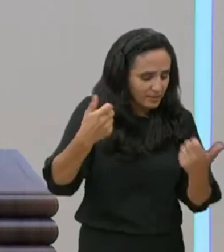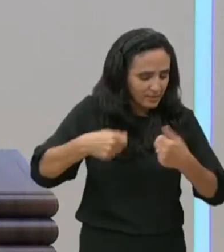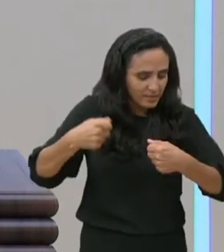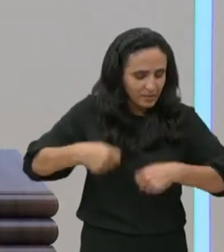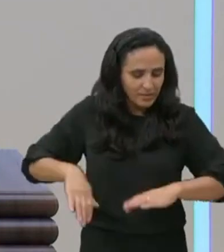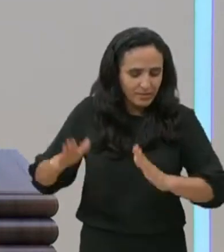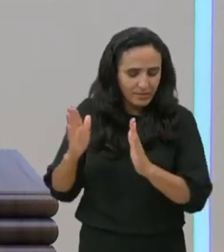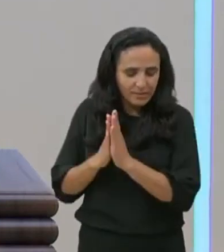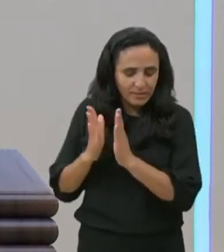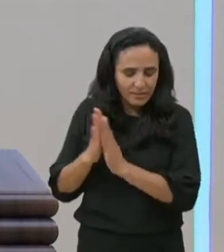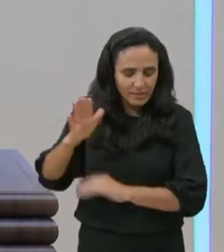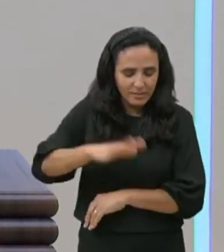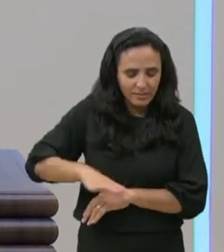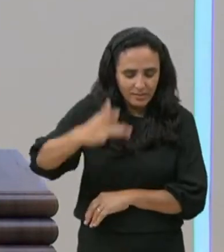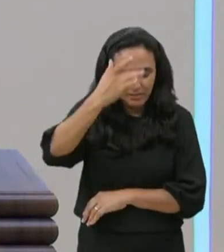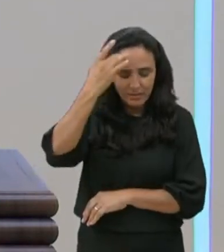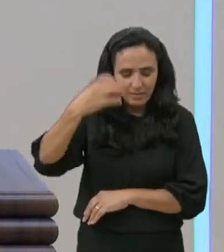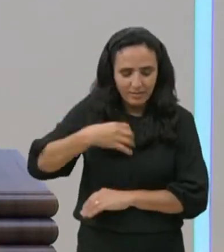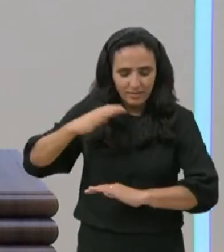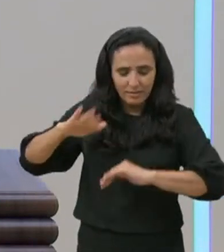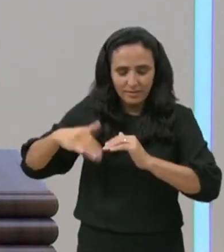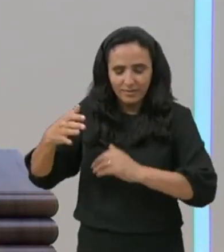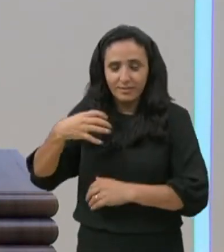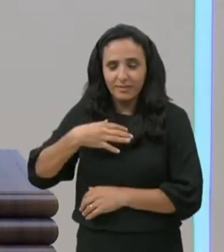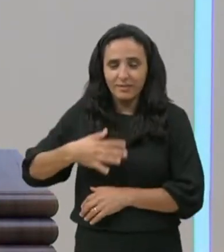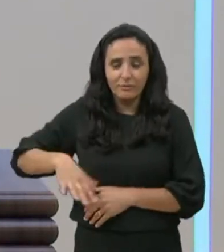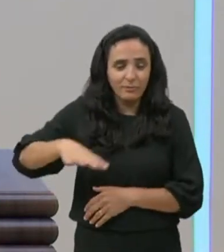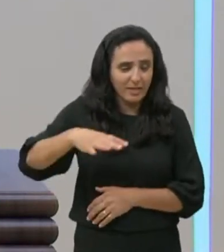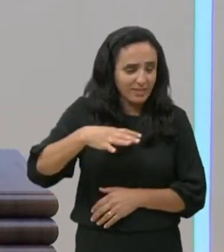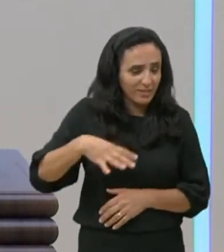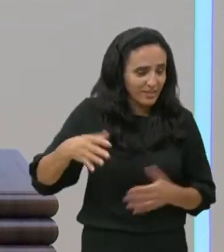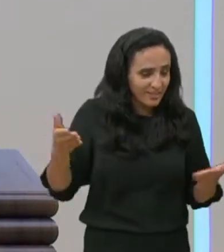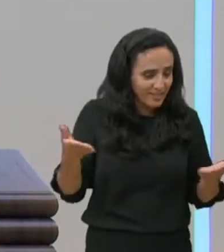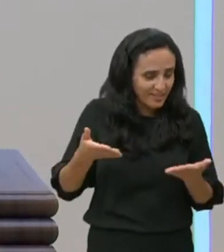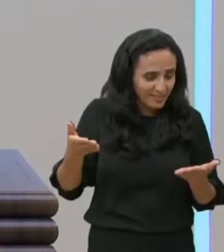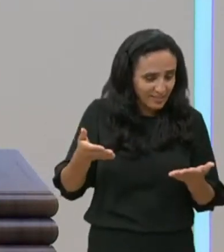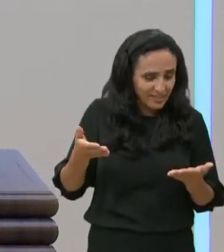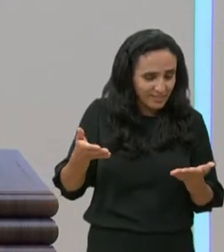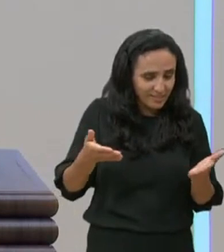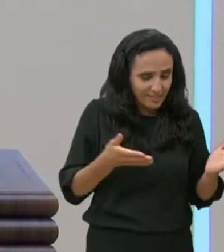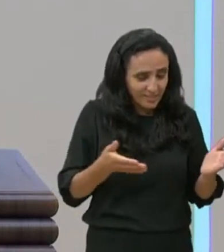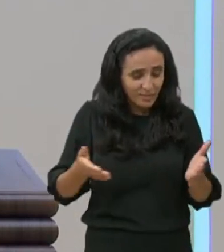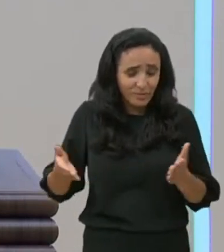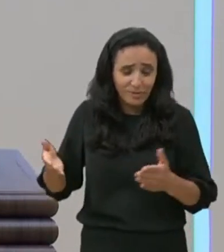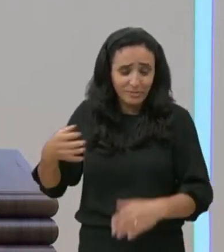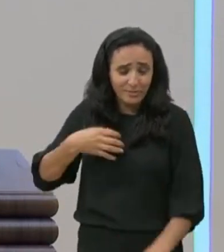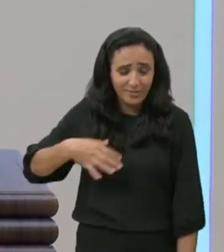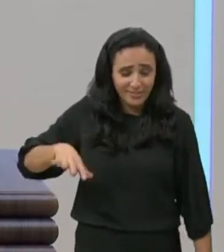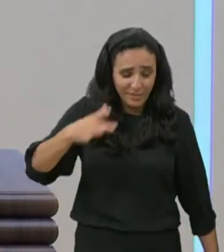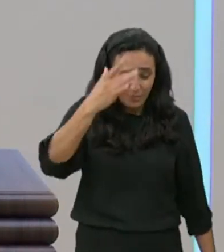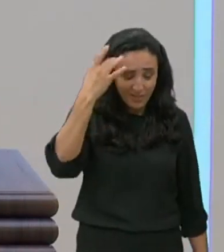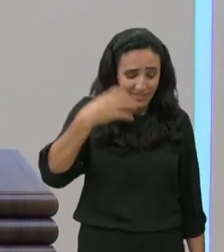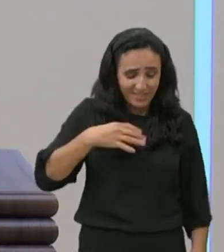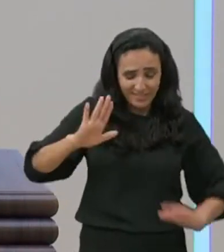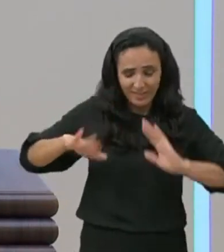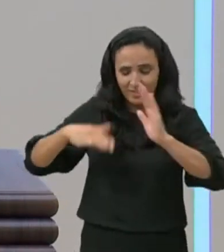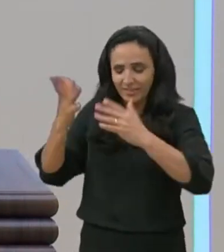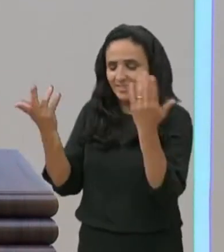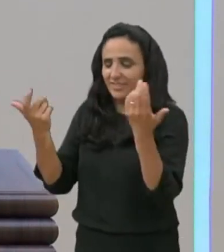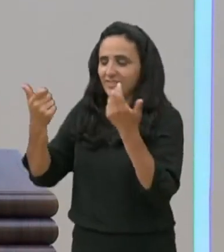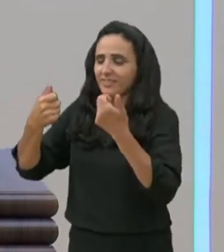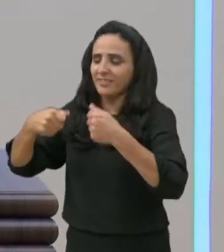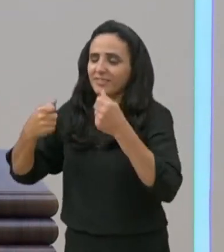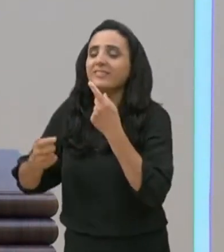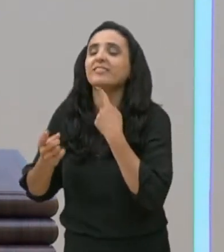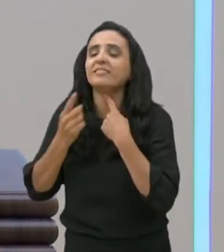expressar, desta maneira, dizes apenas, uma palavra, e o meu criado, sarará, Jesus disse, seja feito,